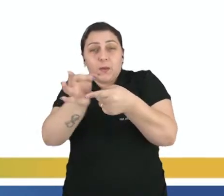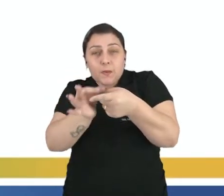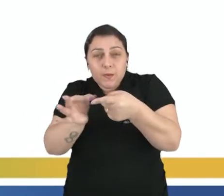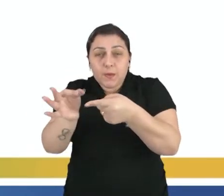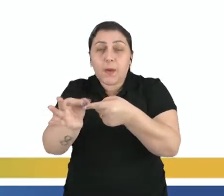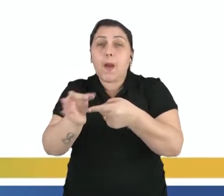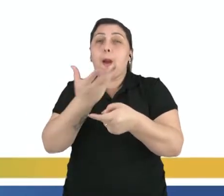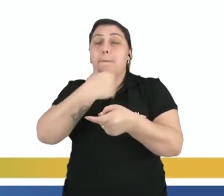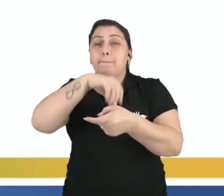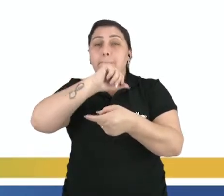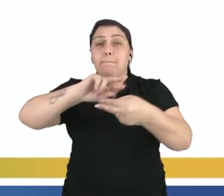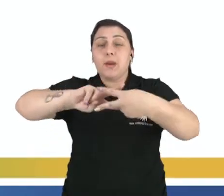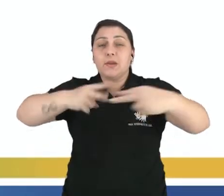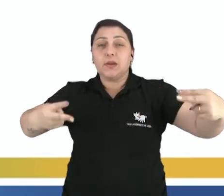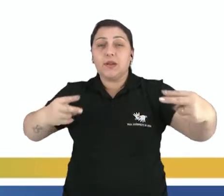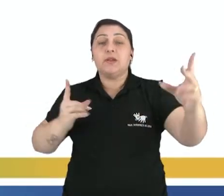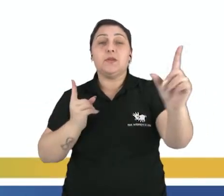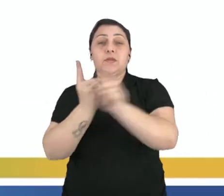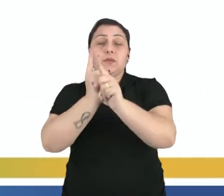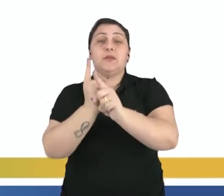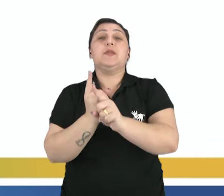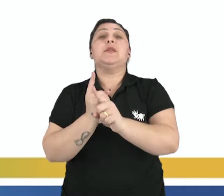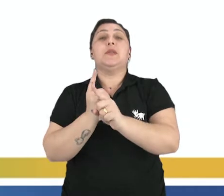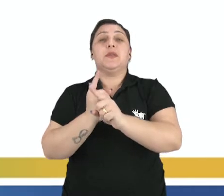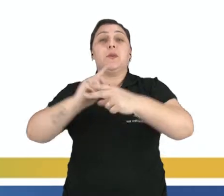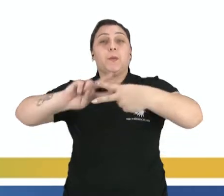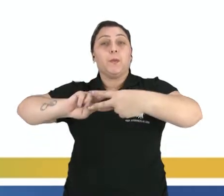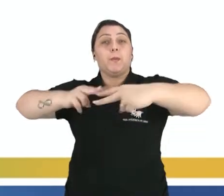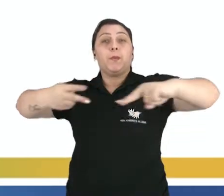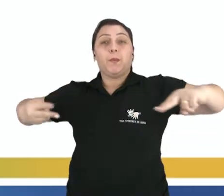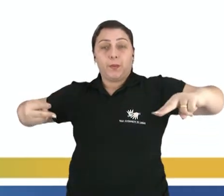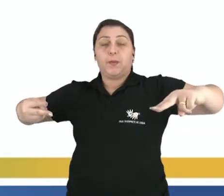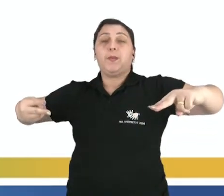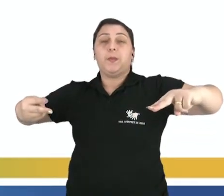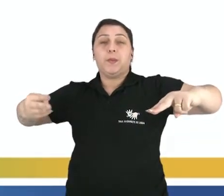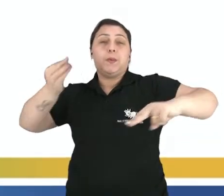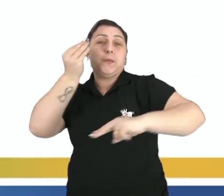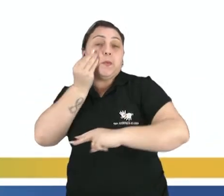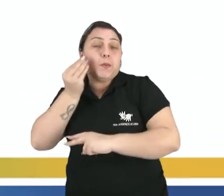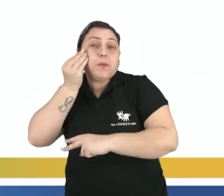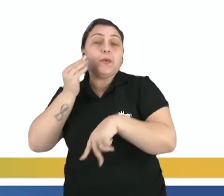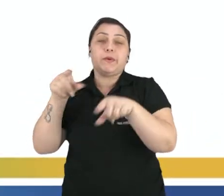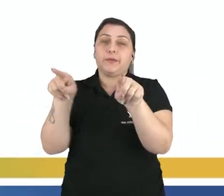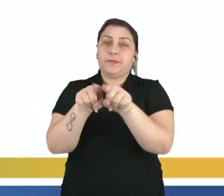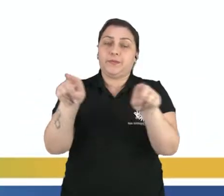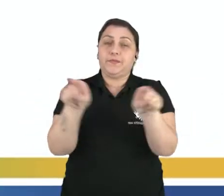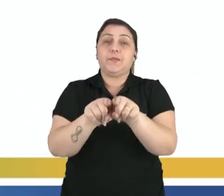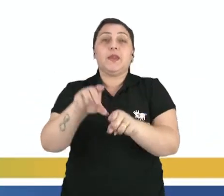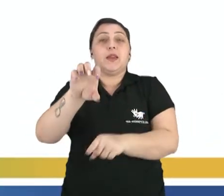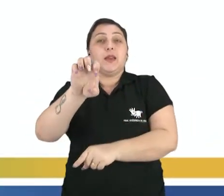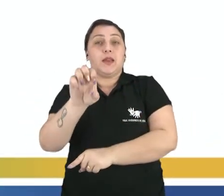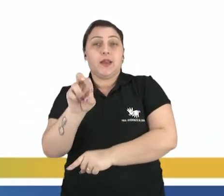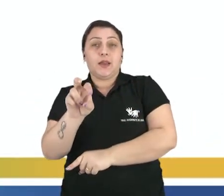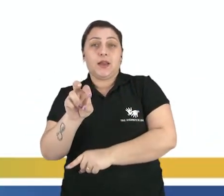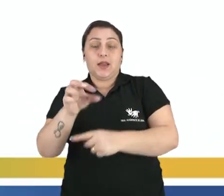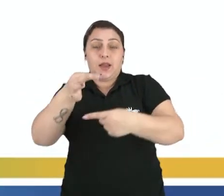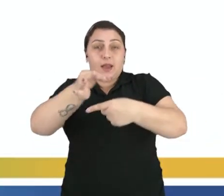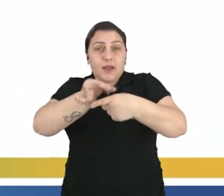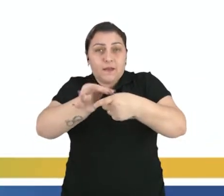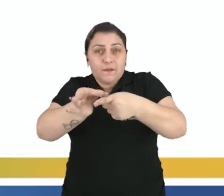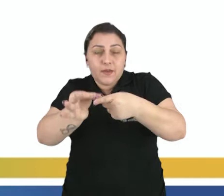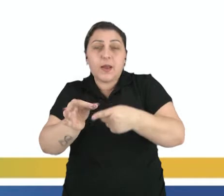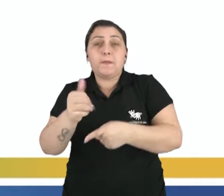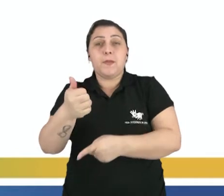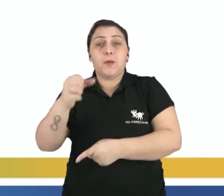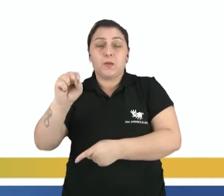da genética, ele descobriu a hereditariedade através dos seus experimentos com as ervilhas. Em